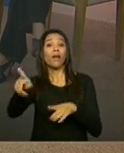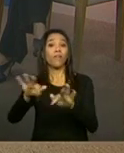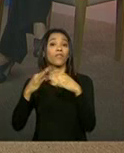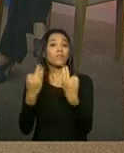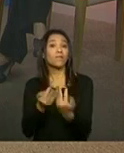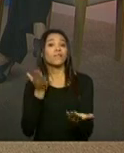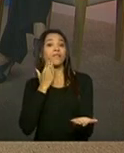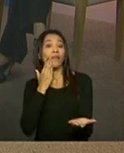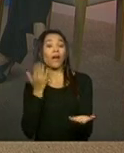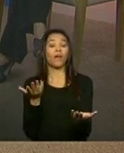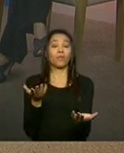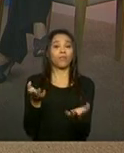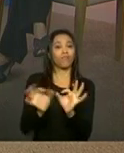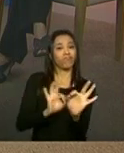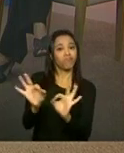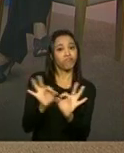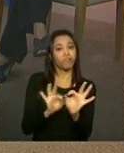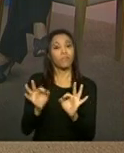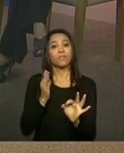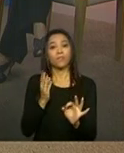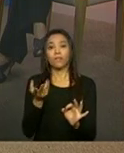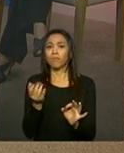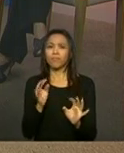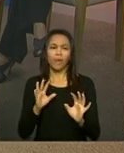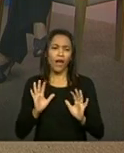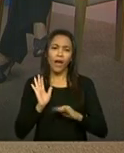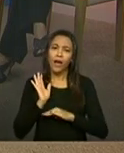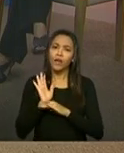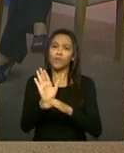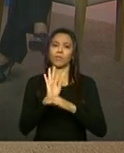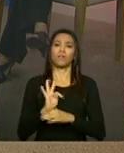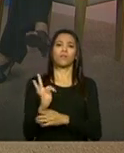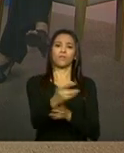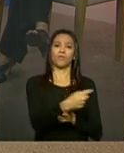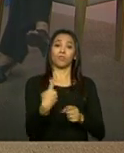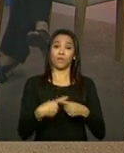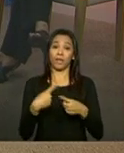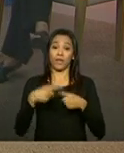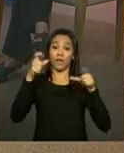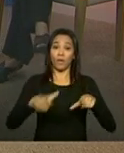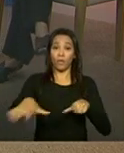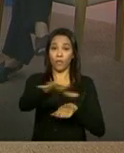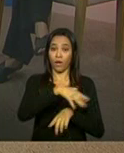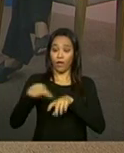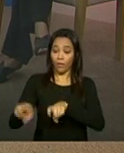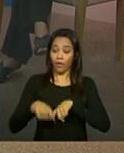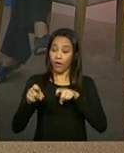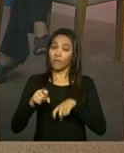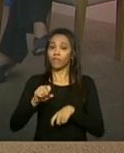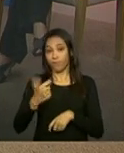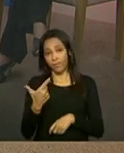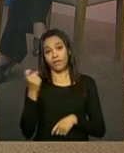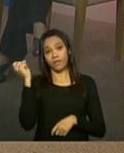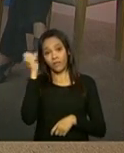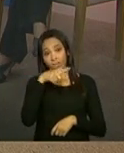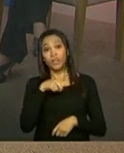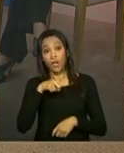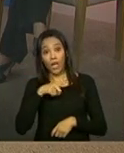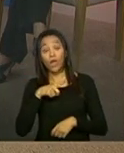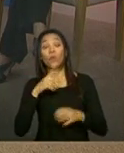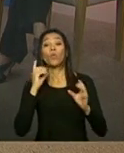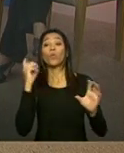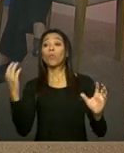centrais, ou de mais fácil acesso para toda a população. Porque em áreas rurais, querendo ou não, possivelmente vai ter um ponto de encontro. Vai ter o